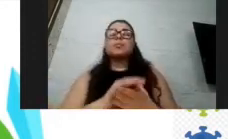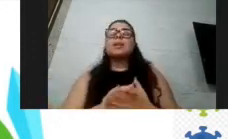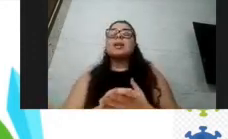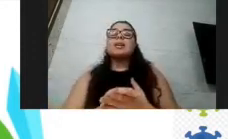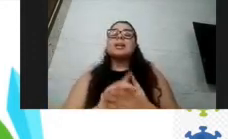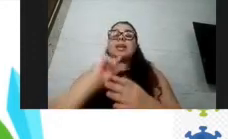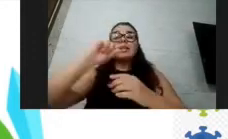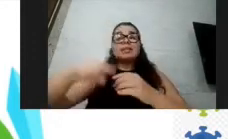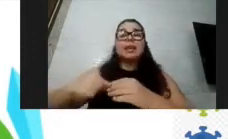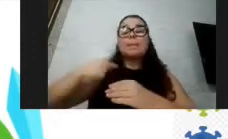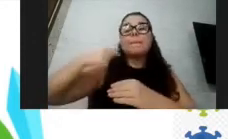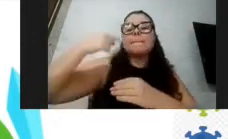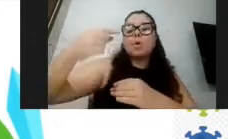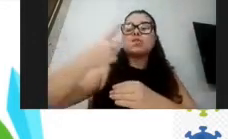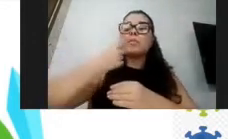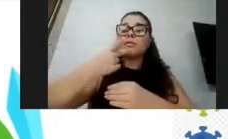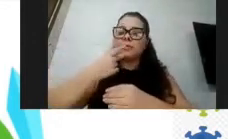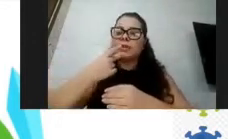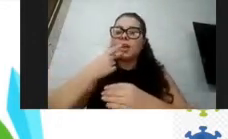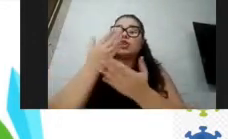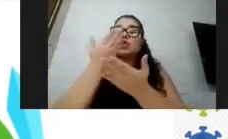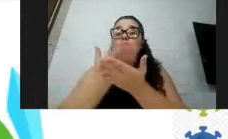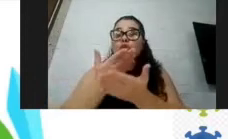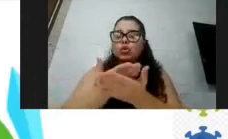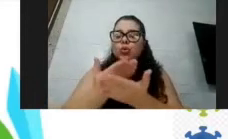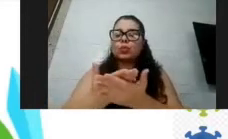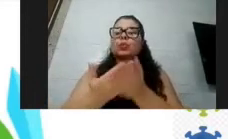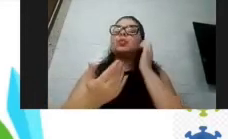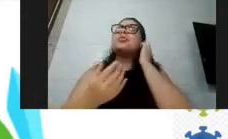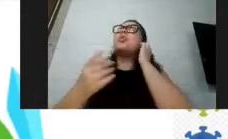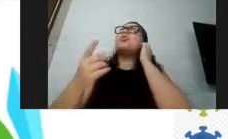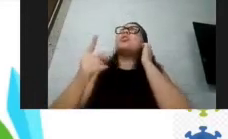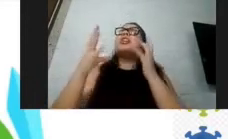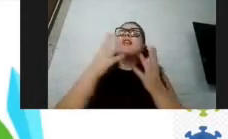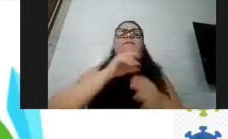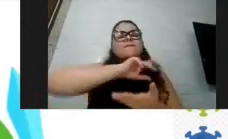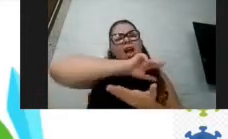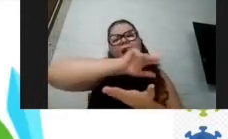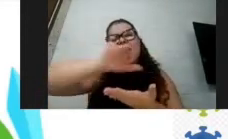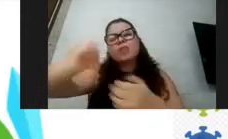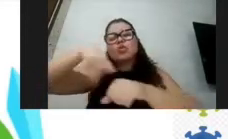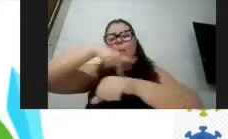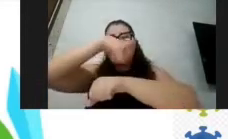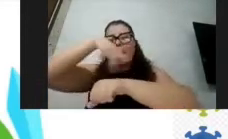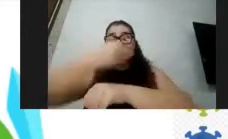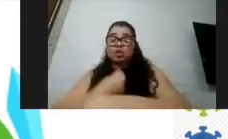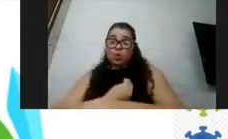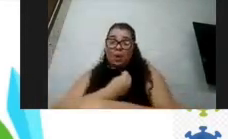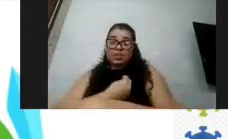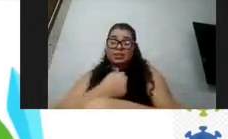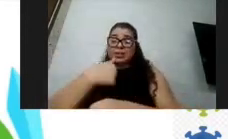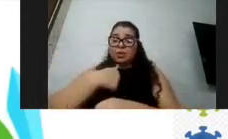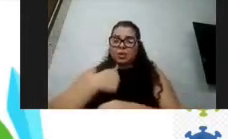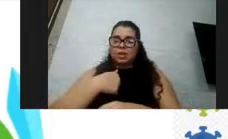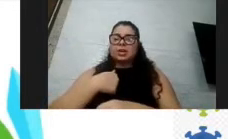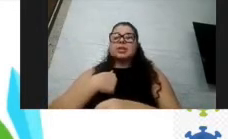verdade é um estudo internacional, colaborativo, então vários países estão participando e eu coordeno a